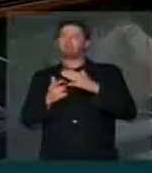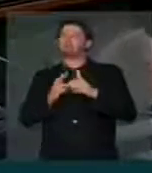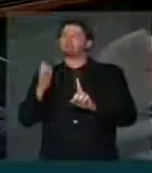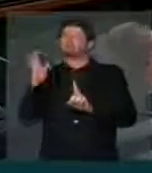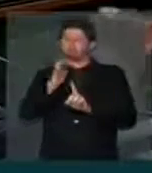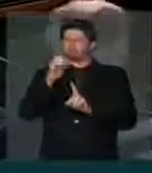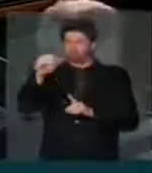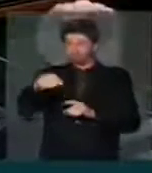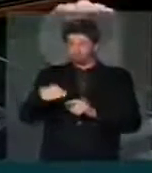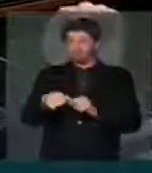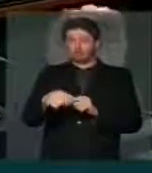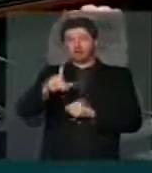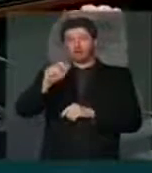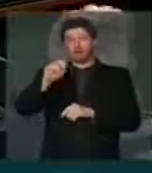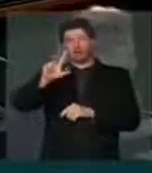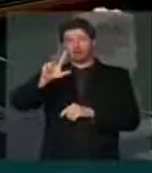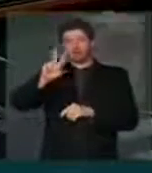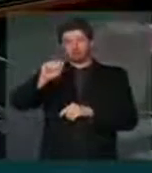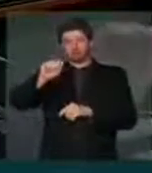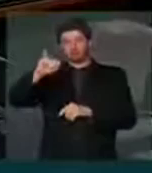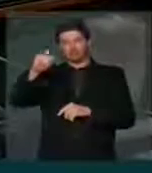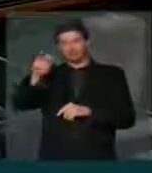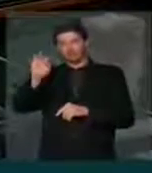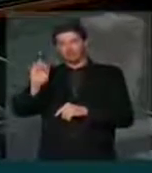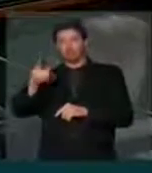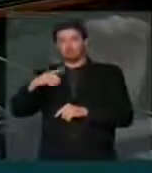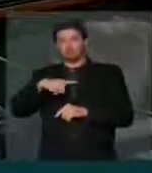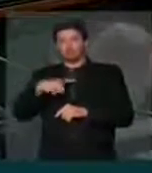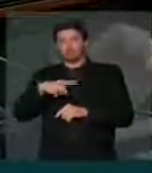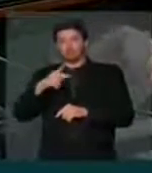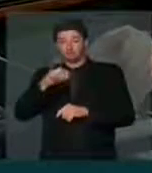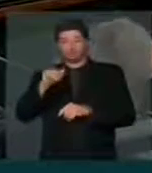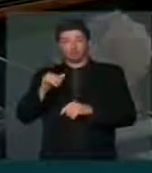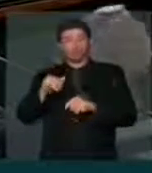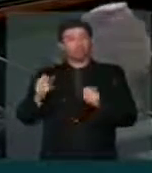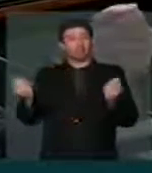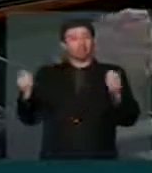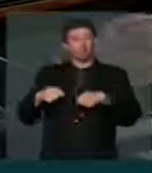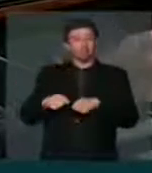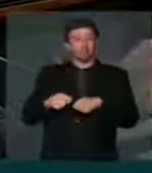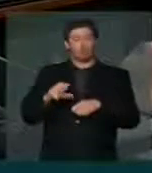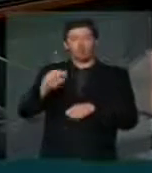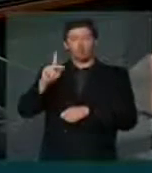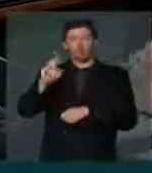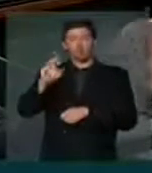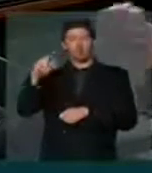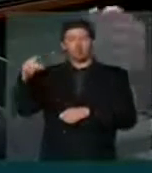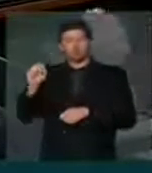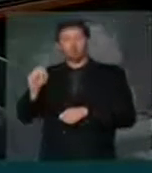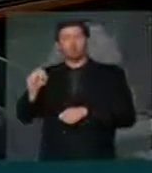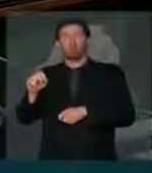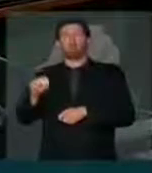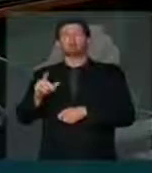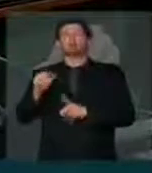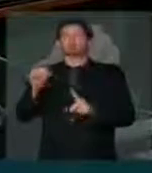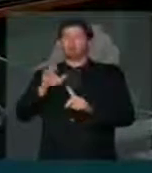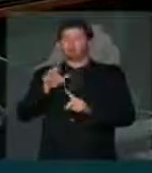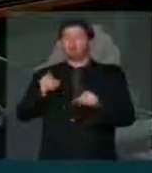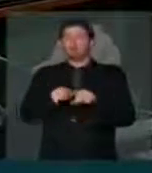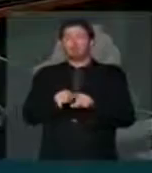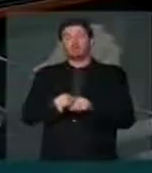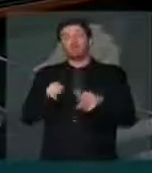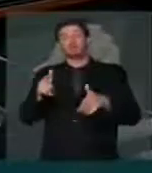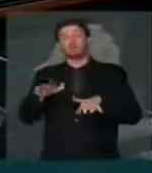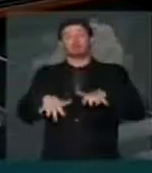afetadas pela operação Lava Jato, podem ter sua dificuldade, sua capacidade operativa afetada e nós vamos precisar, talvez,